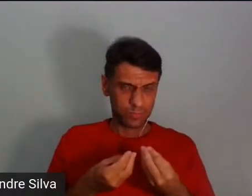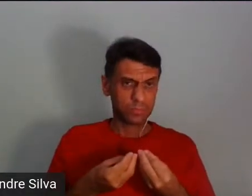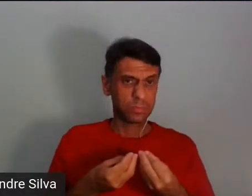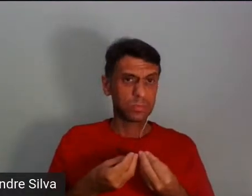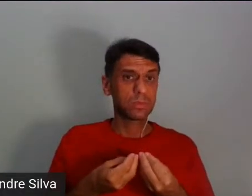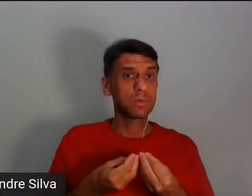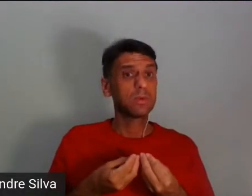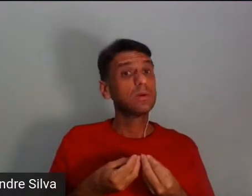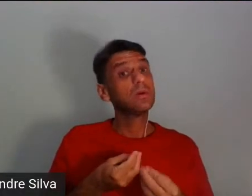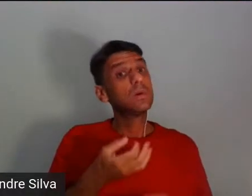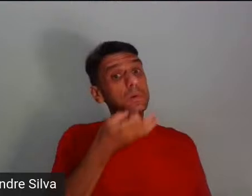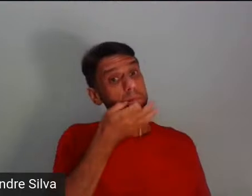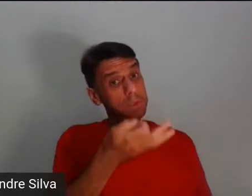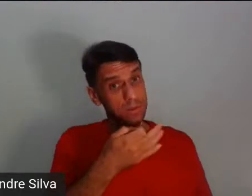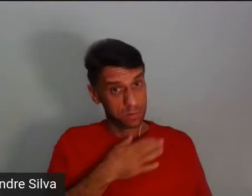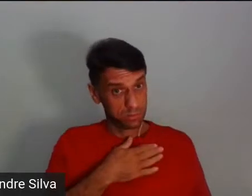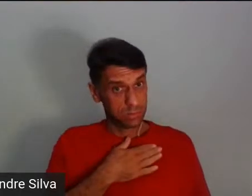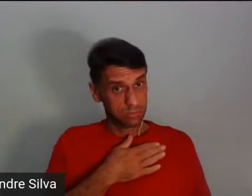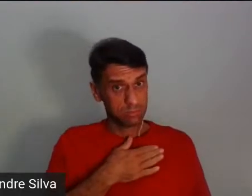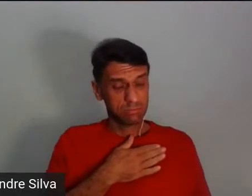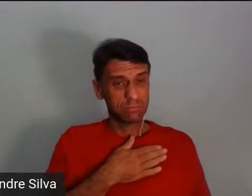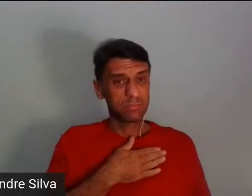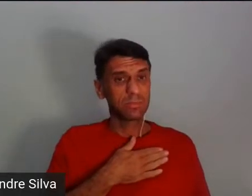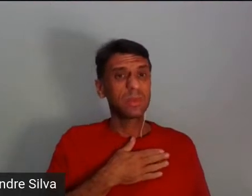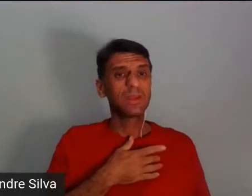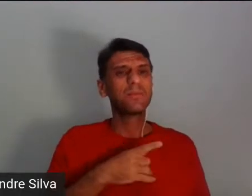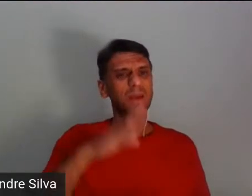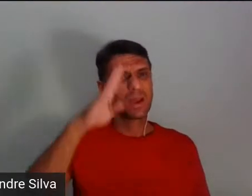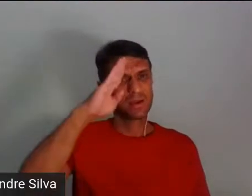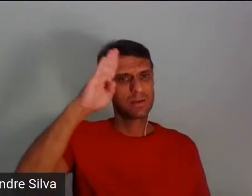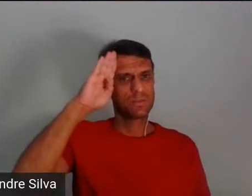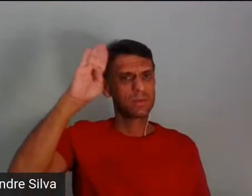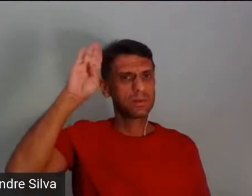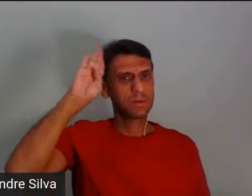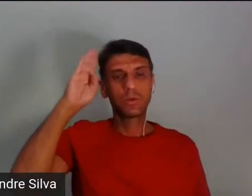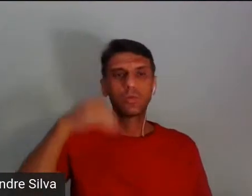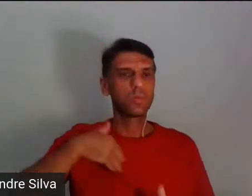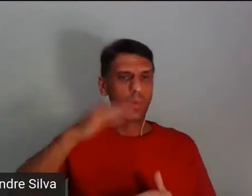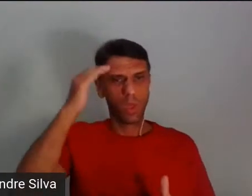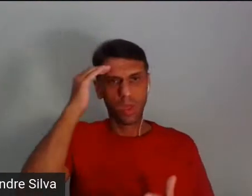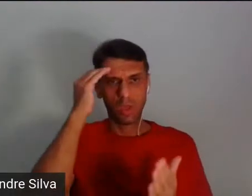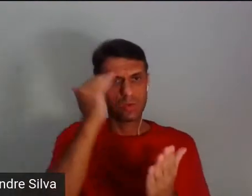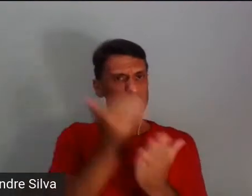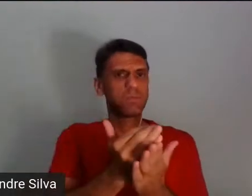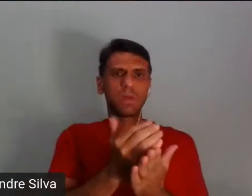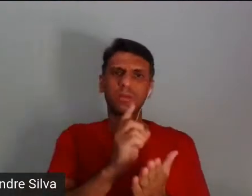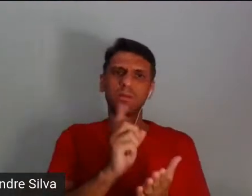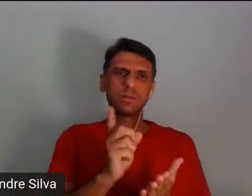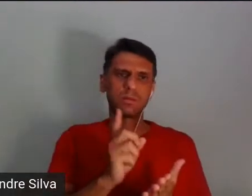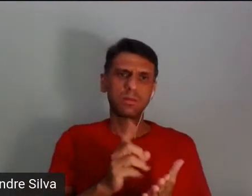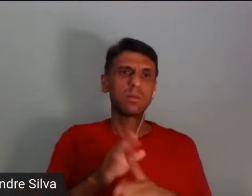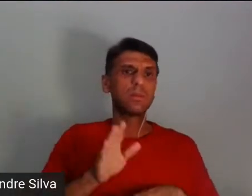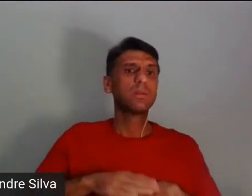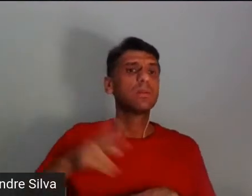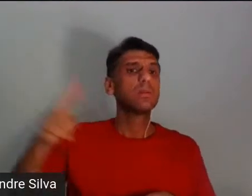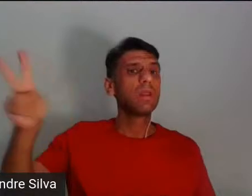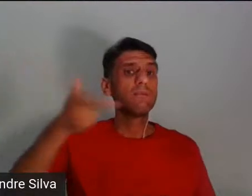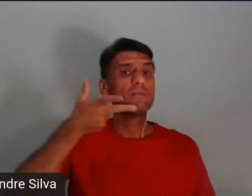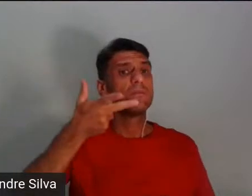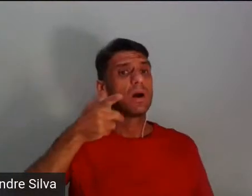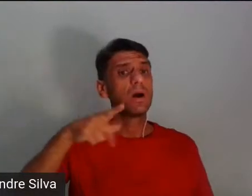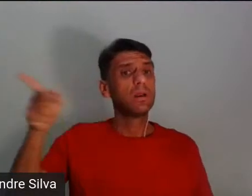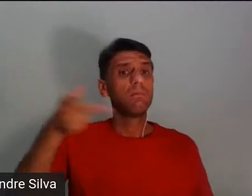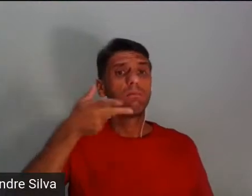que quem está na academia não respeita isso, a gente só coloca como algo que os indígenas dizem,